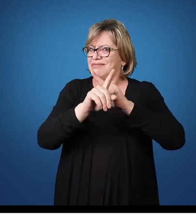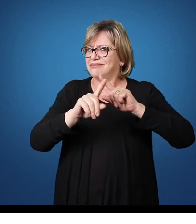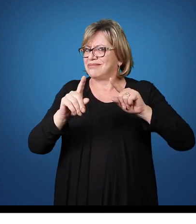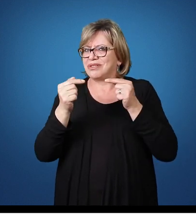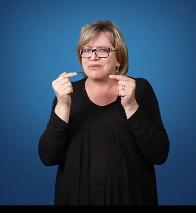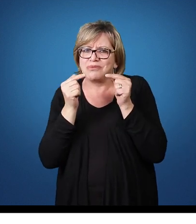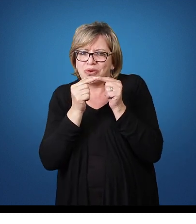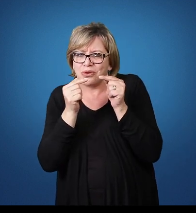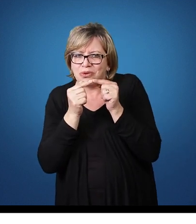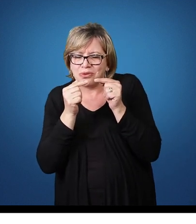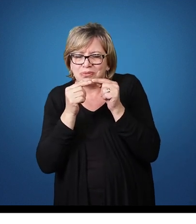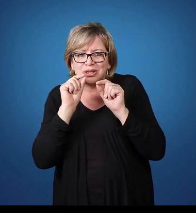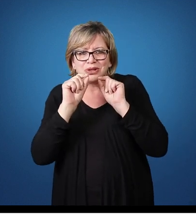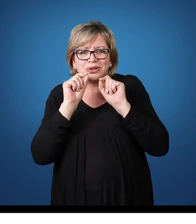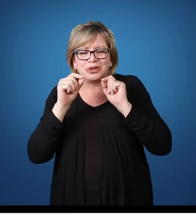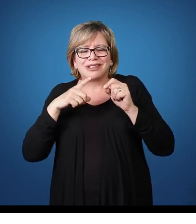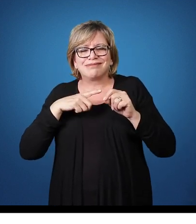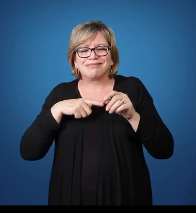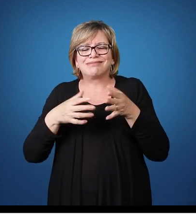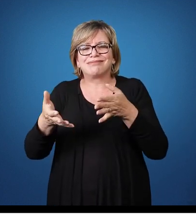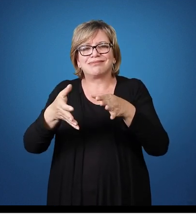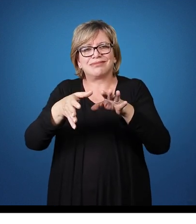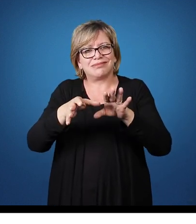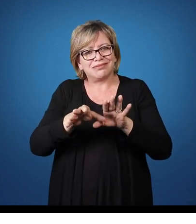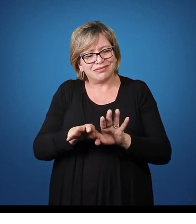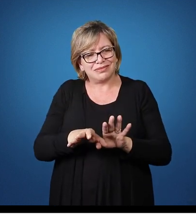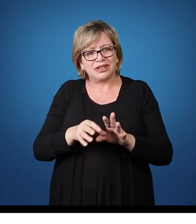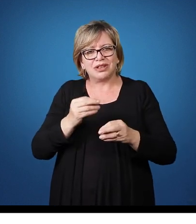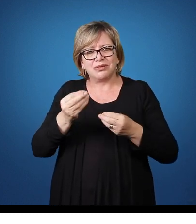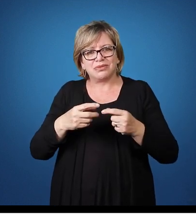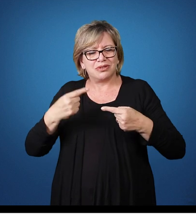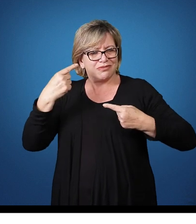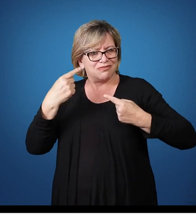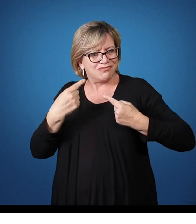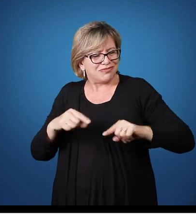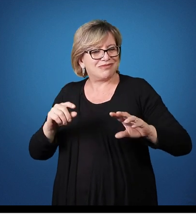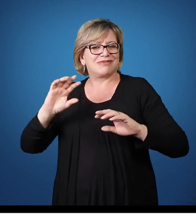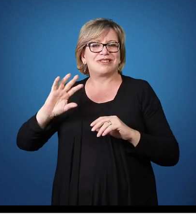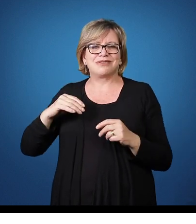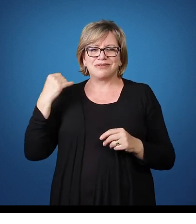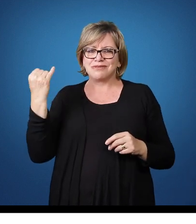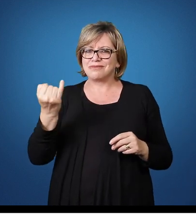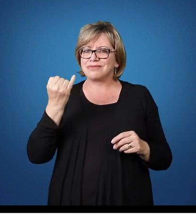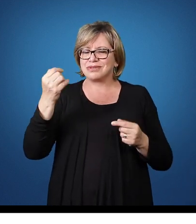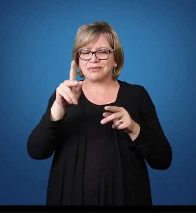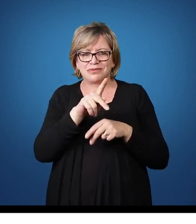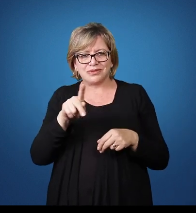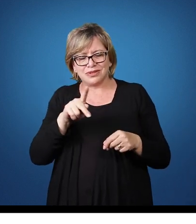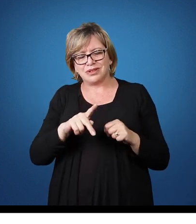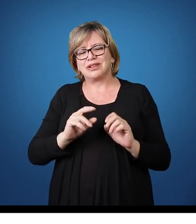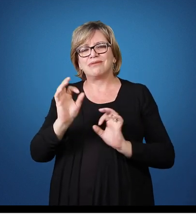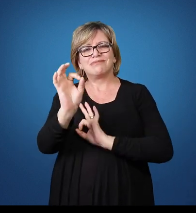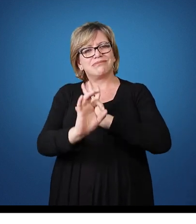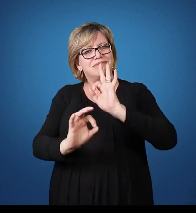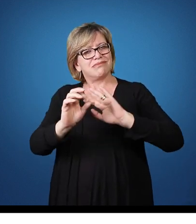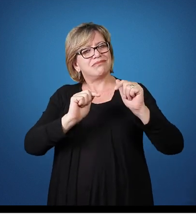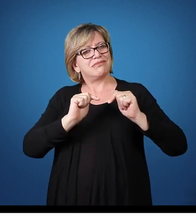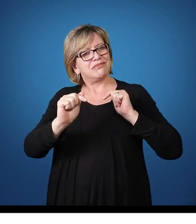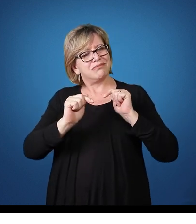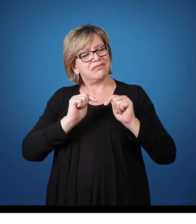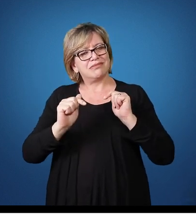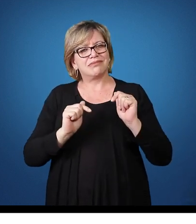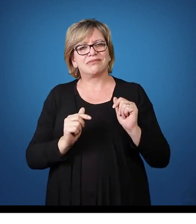adequadas a essa demanda da escola inclusiva E isso torna um desafio muito grande para o professor Organizar um trabalho